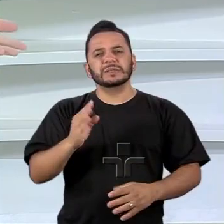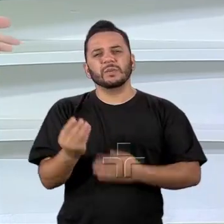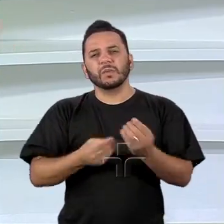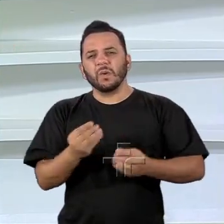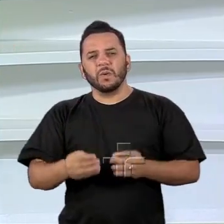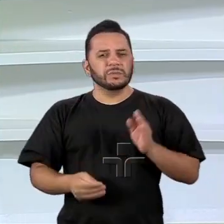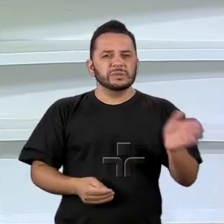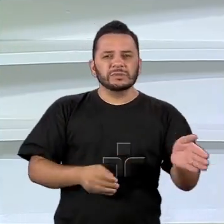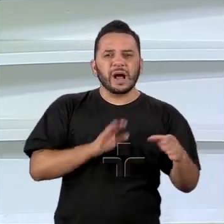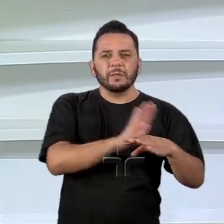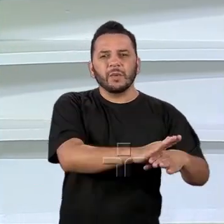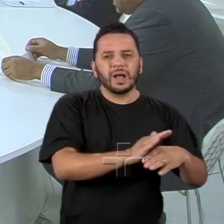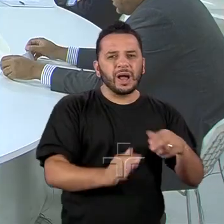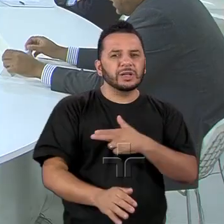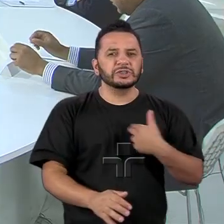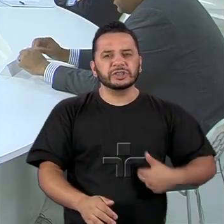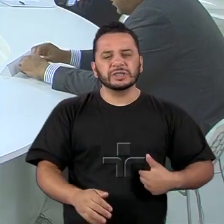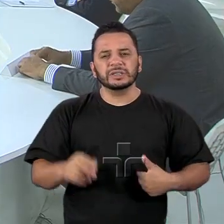onde nessa história toda?